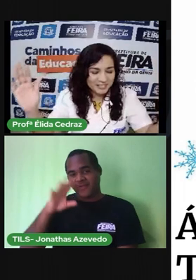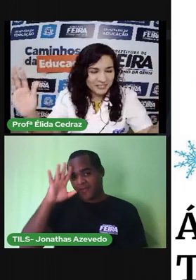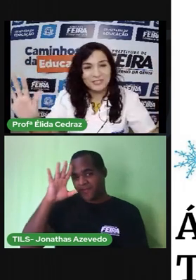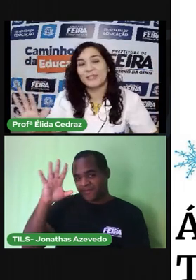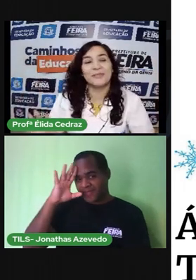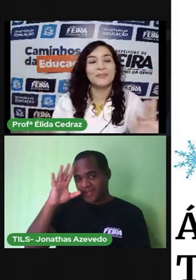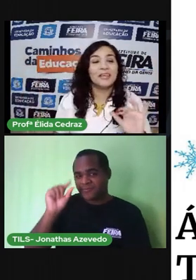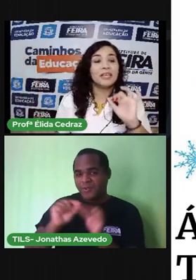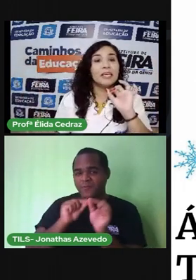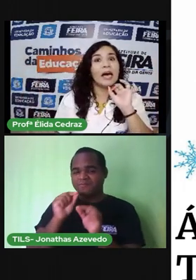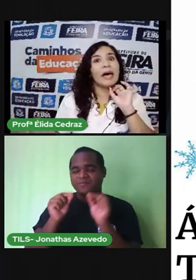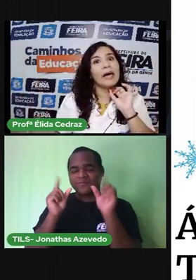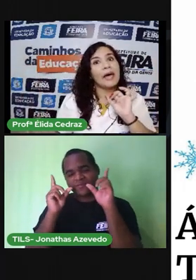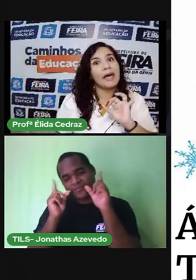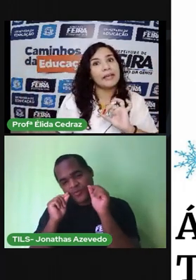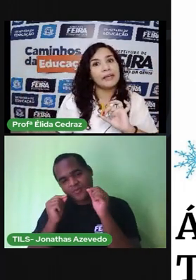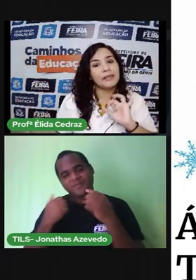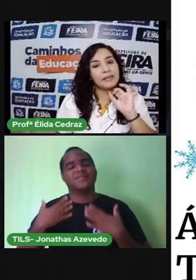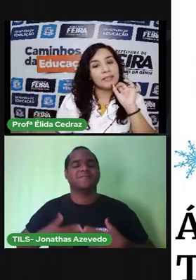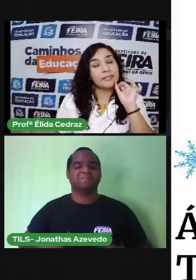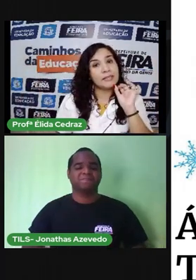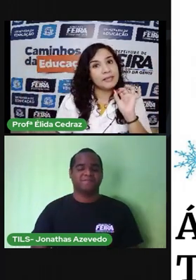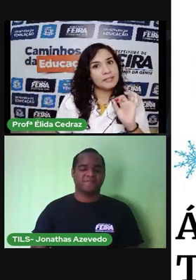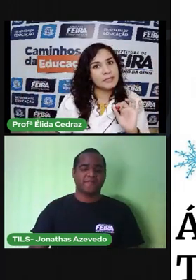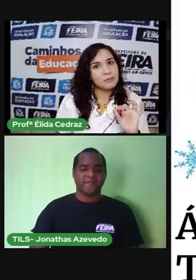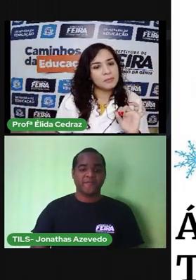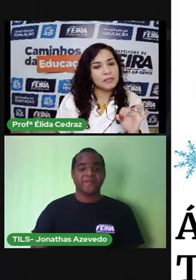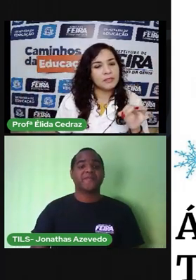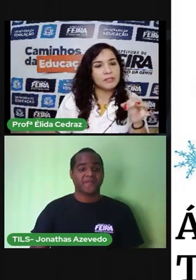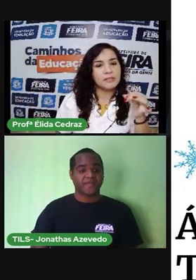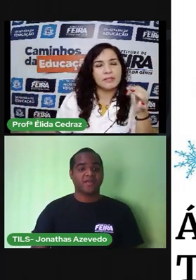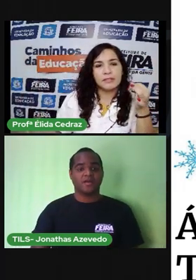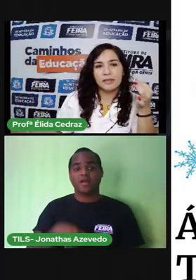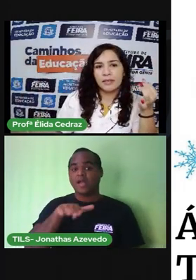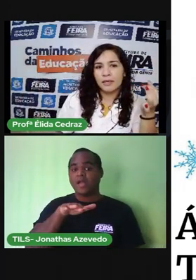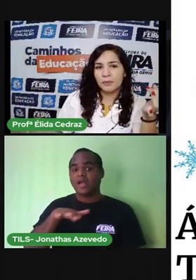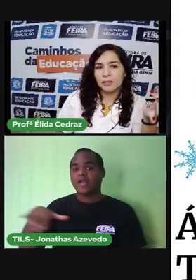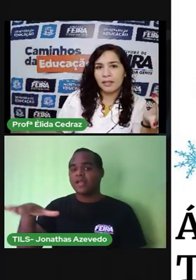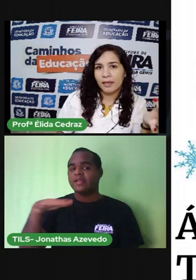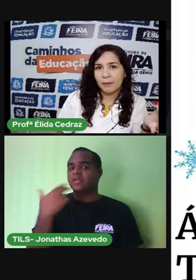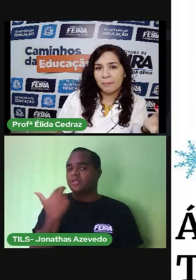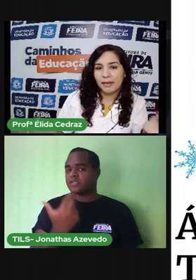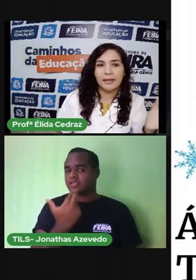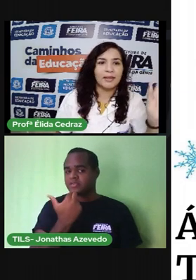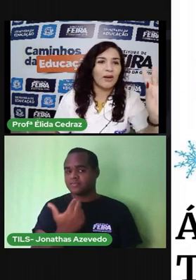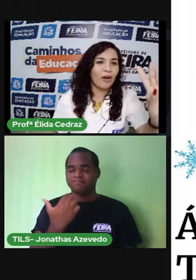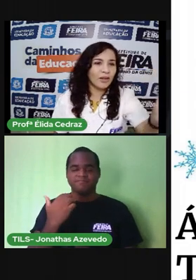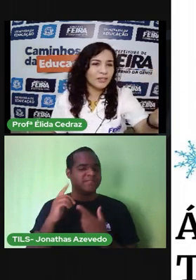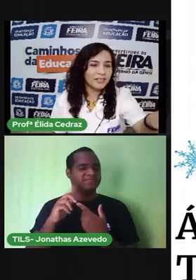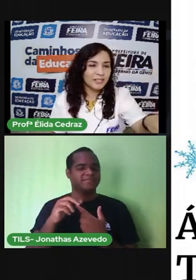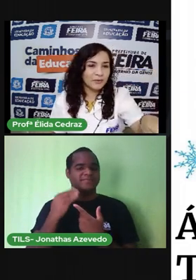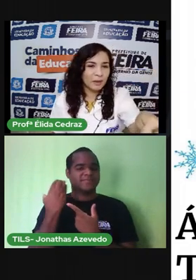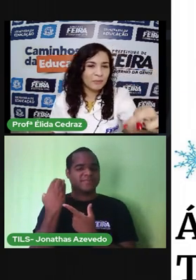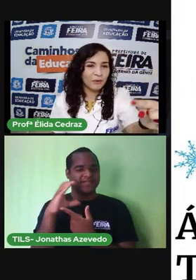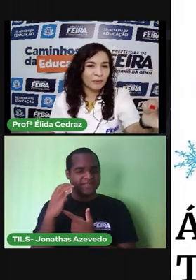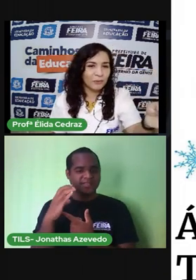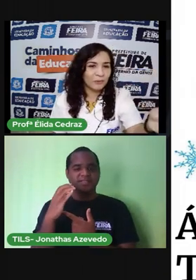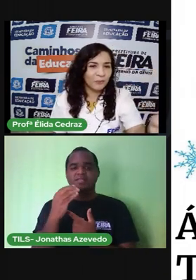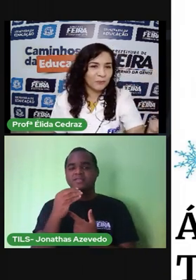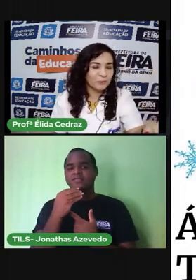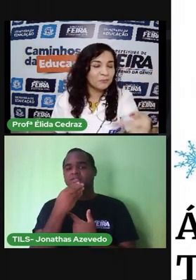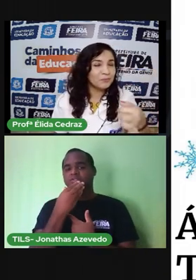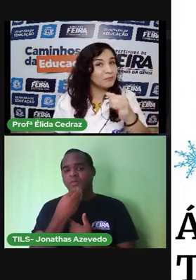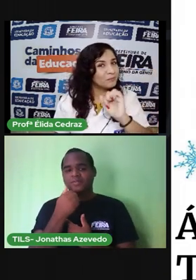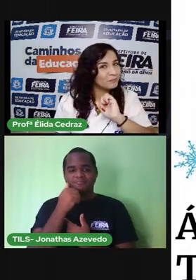descanso. A área é Ciências Humanas e o tema, olha o desenho que a Pró